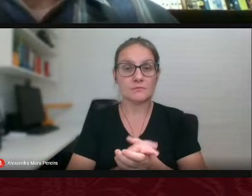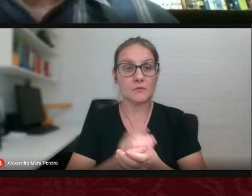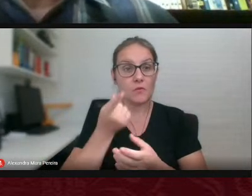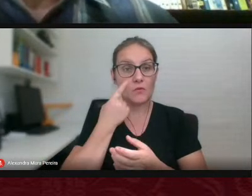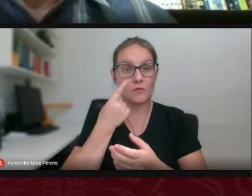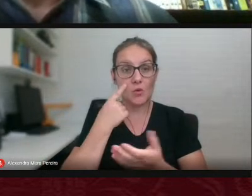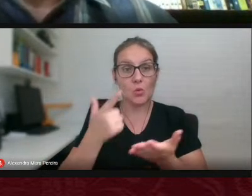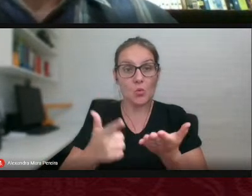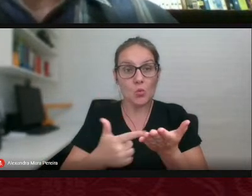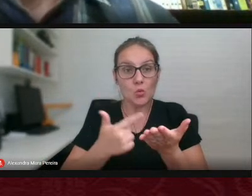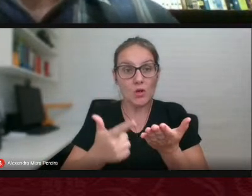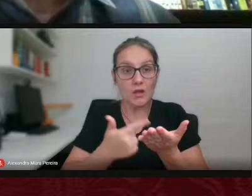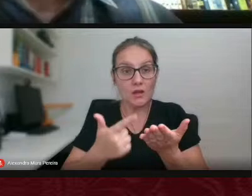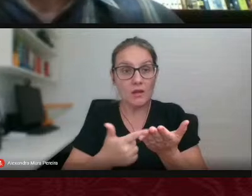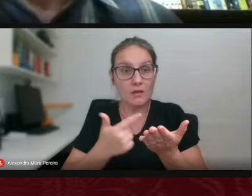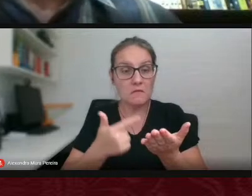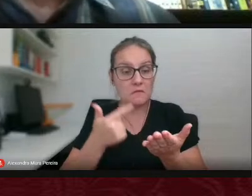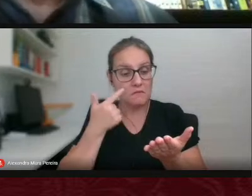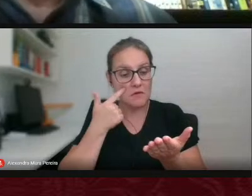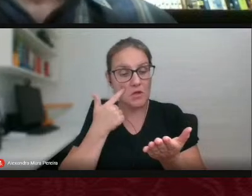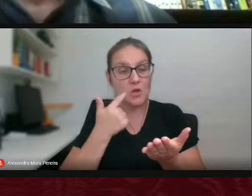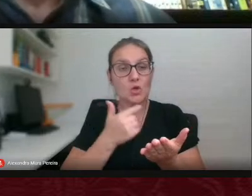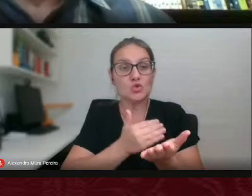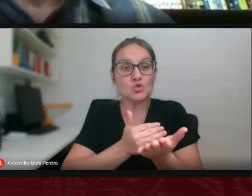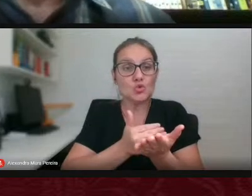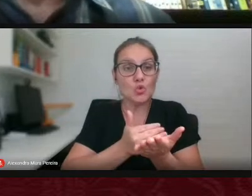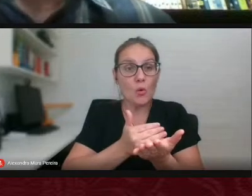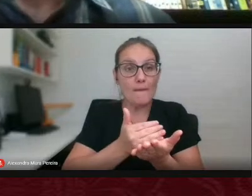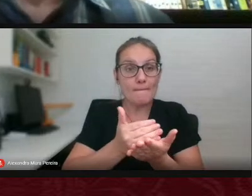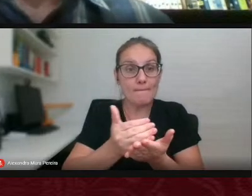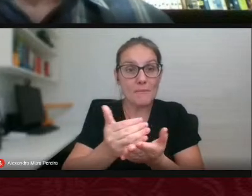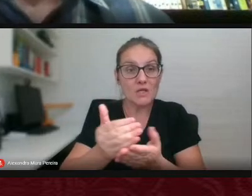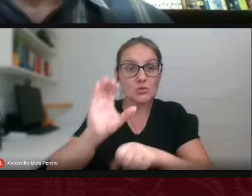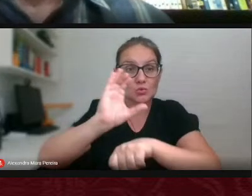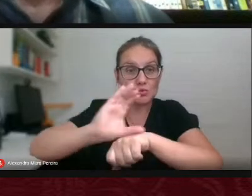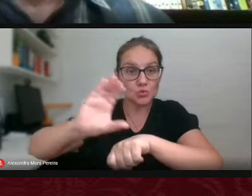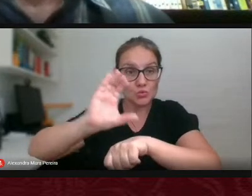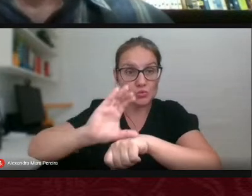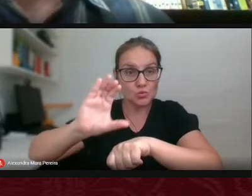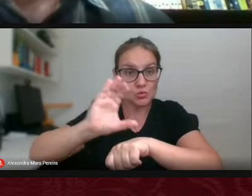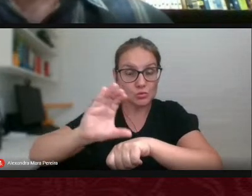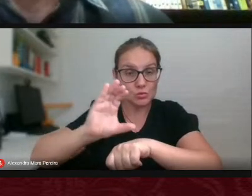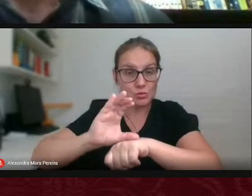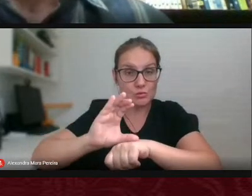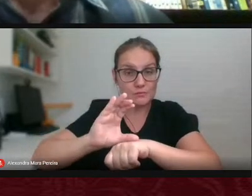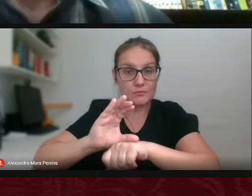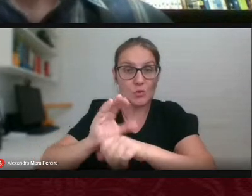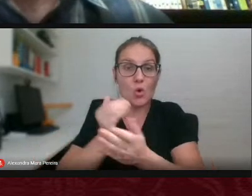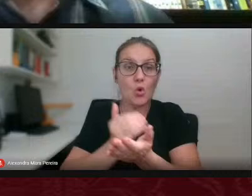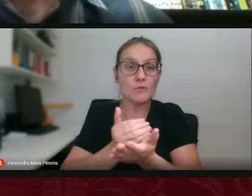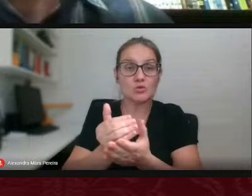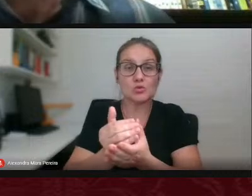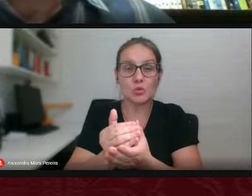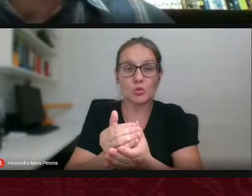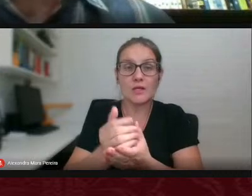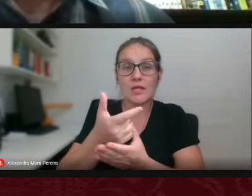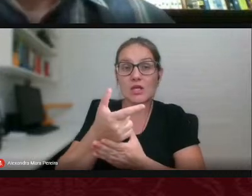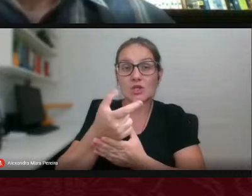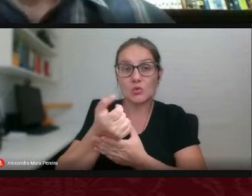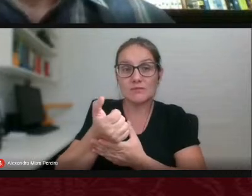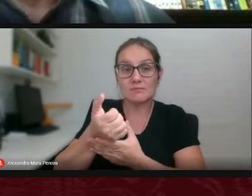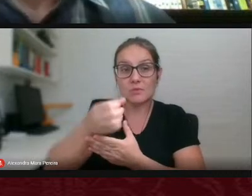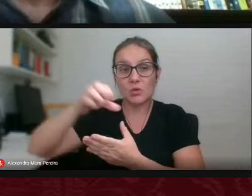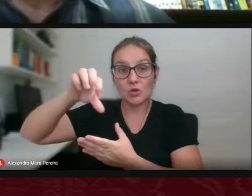aqui que estamos chegando desde o início do curso que foi que iniciou-se que o curso começou em 2009